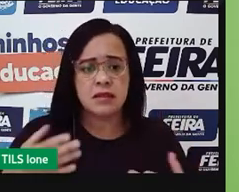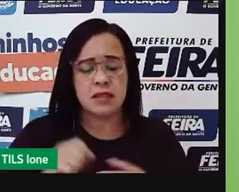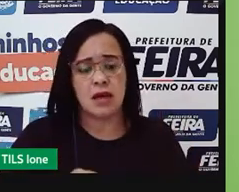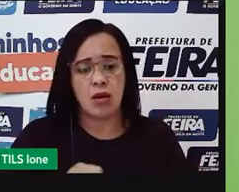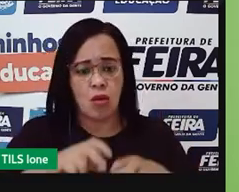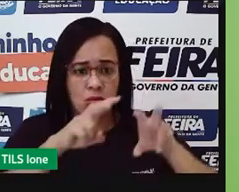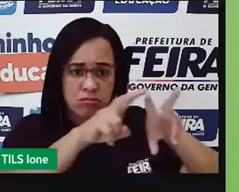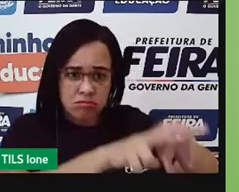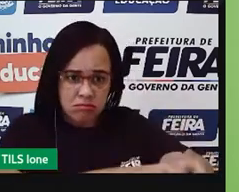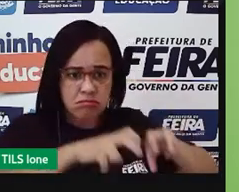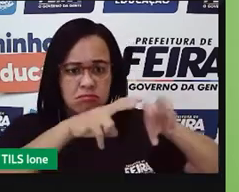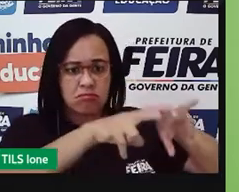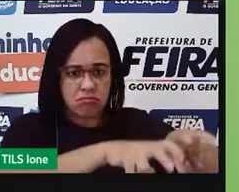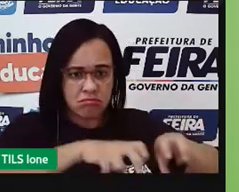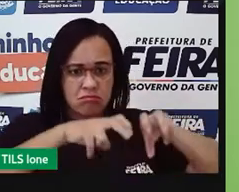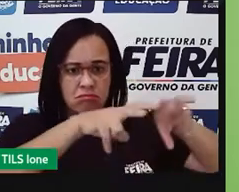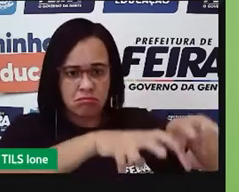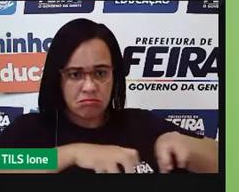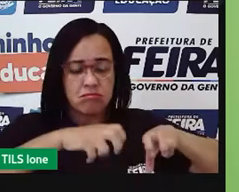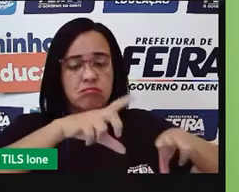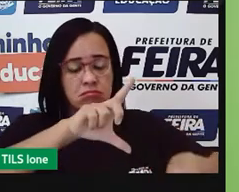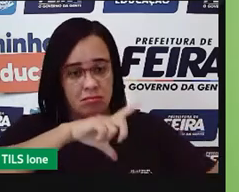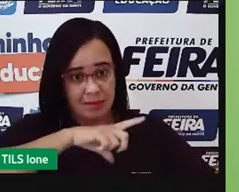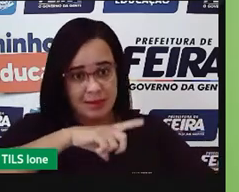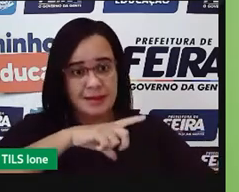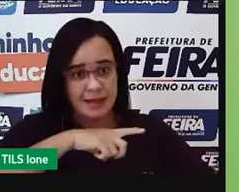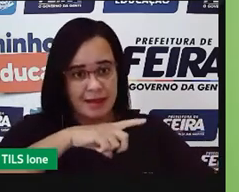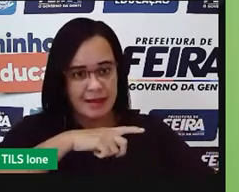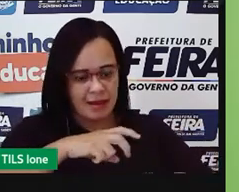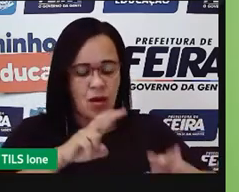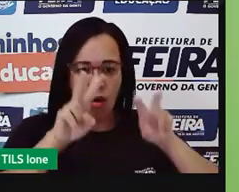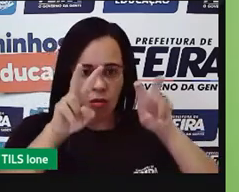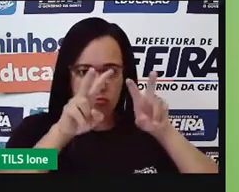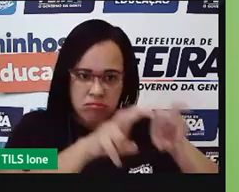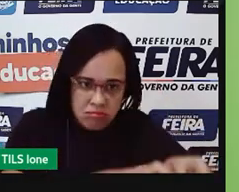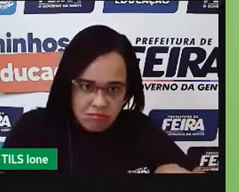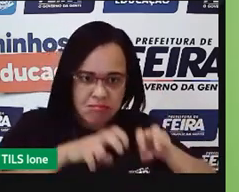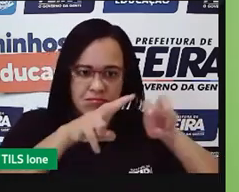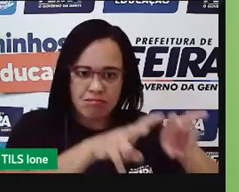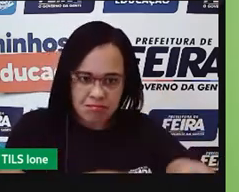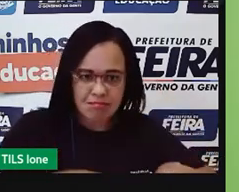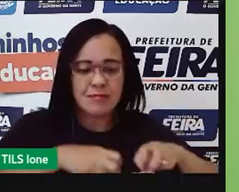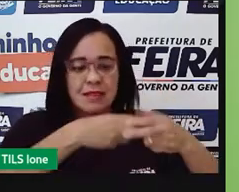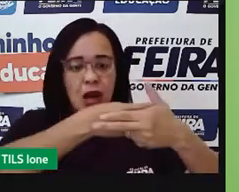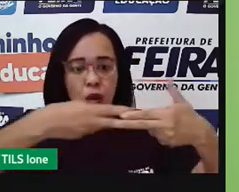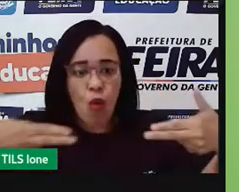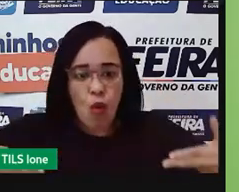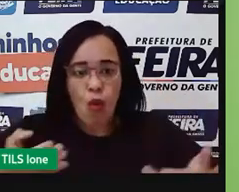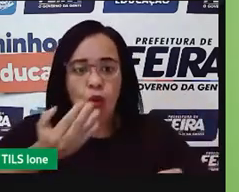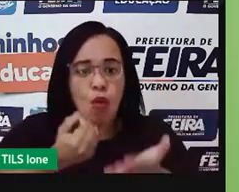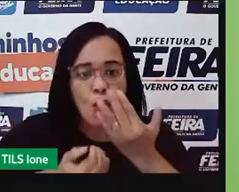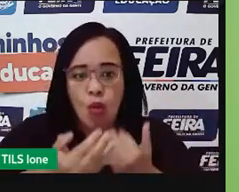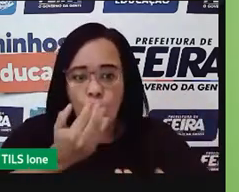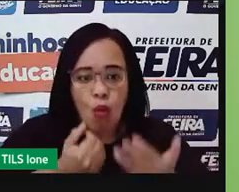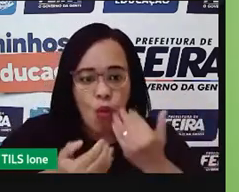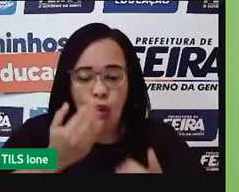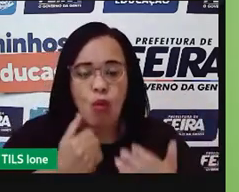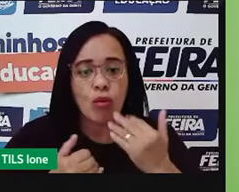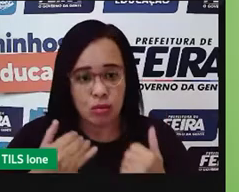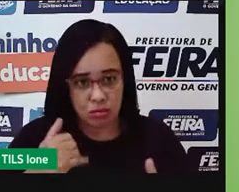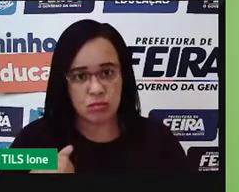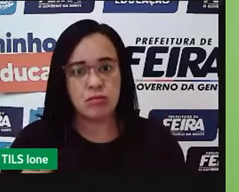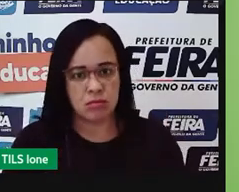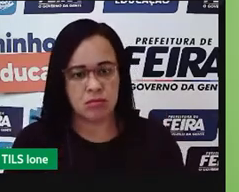sua produção agrícola, que pode, né, no caso, estar representada aí pela pecuária, pela agricultura, e algumas atividades, né,